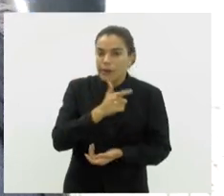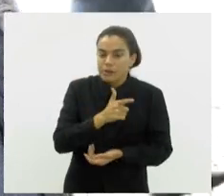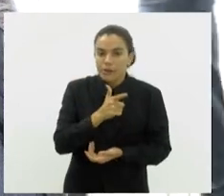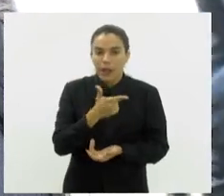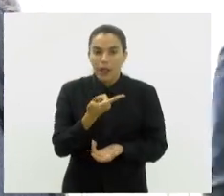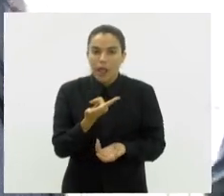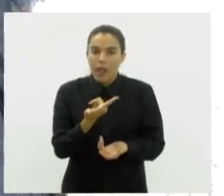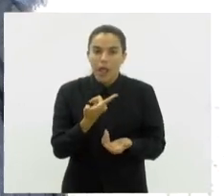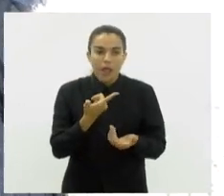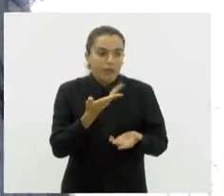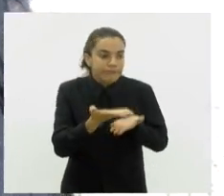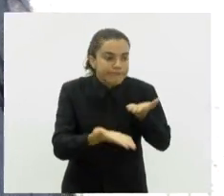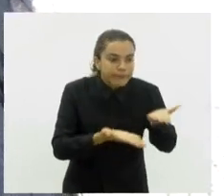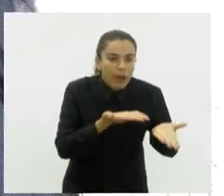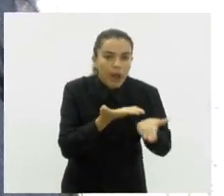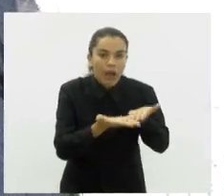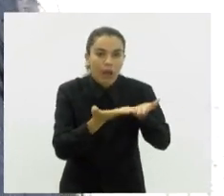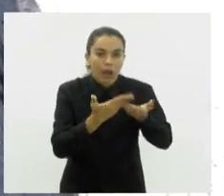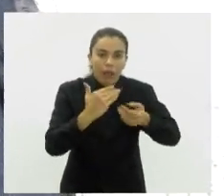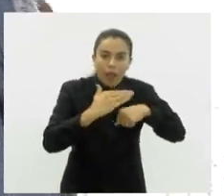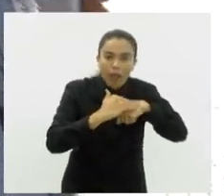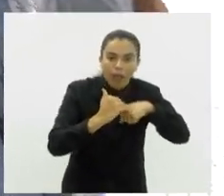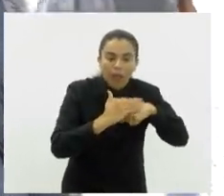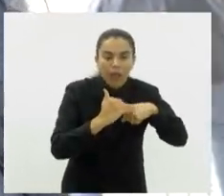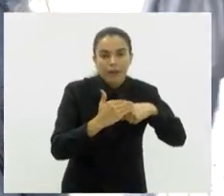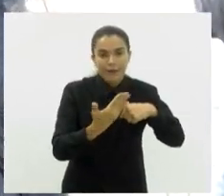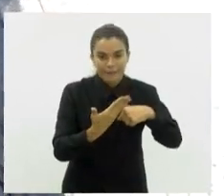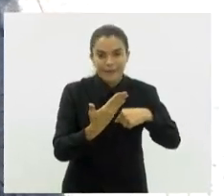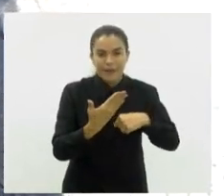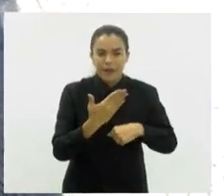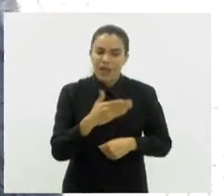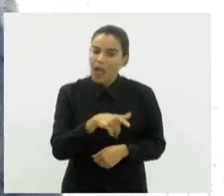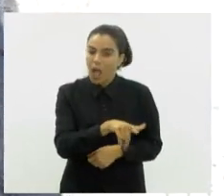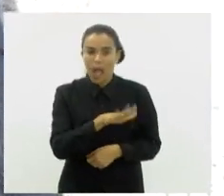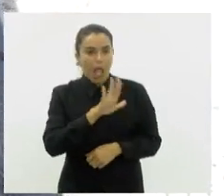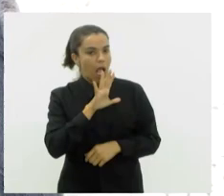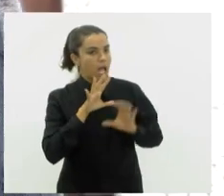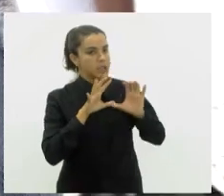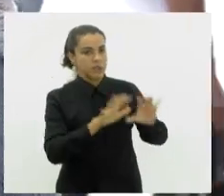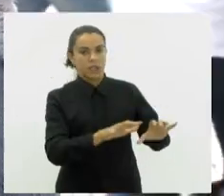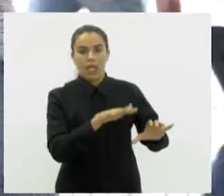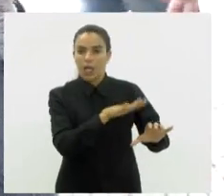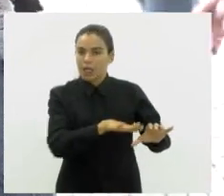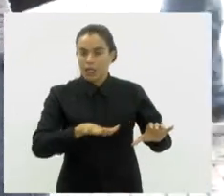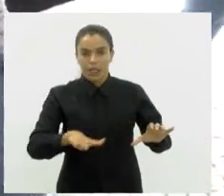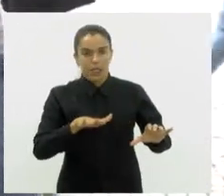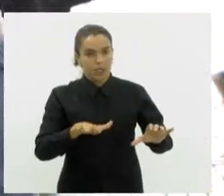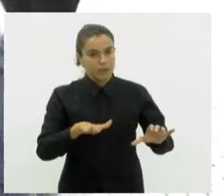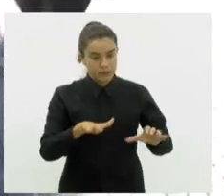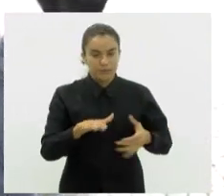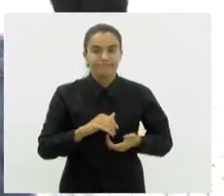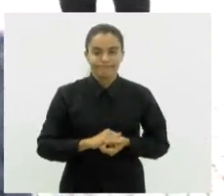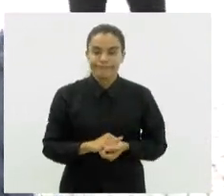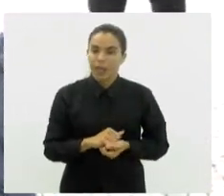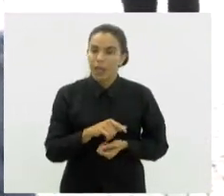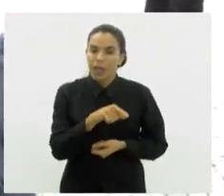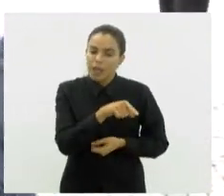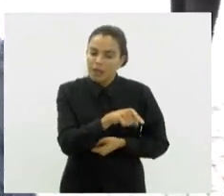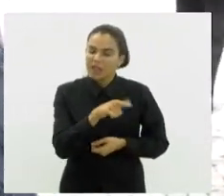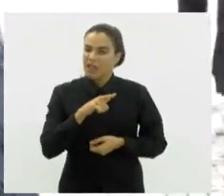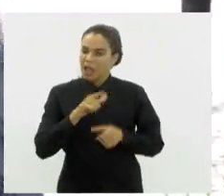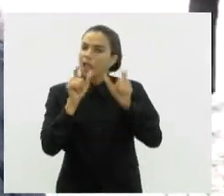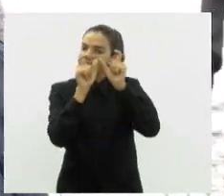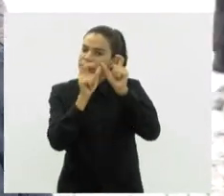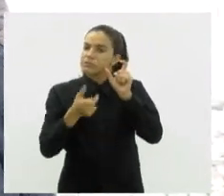positiva e amorosa, e acredita que a criança é assim mesmo que funciona e começa a acreditar que ali tem um